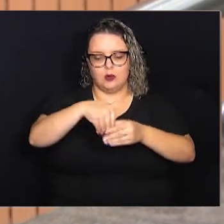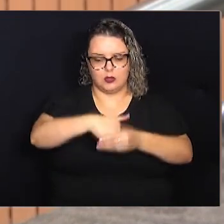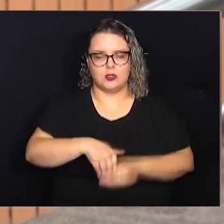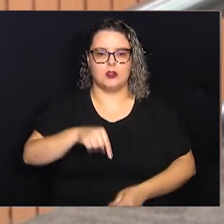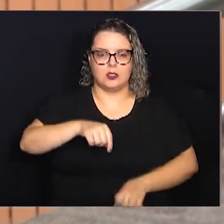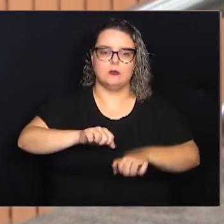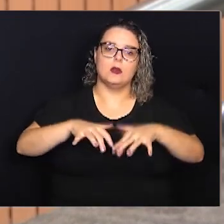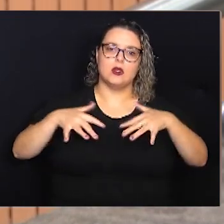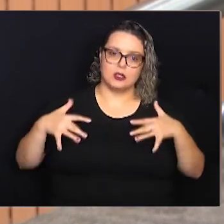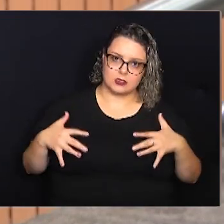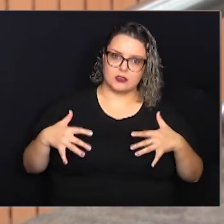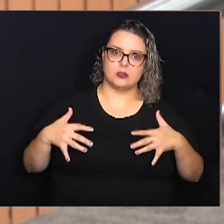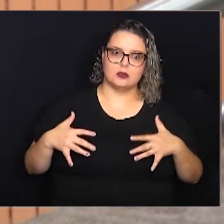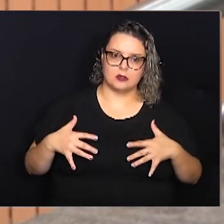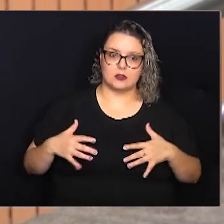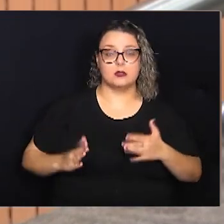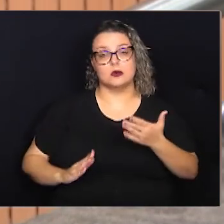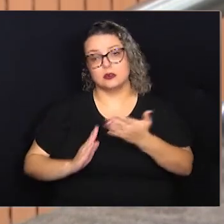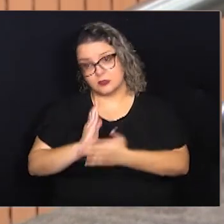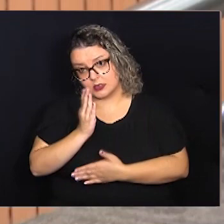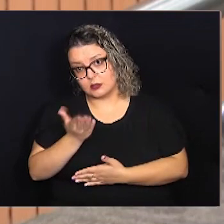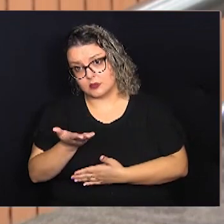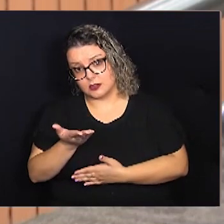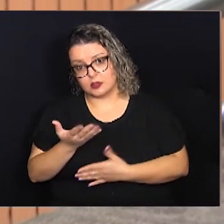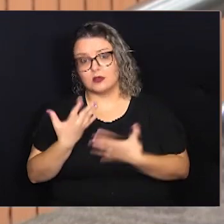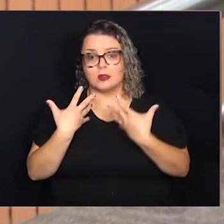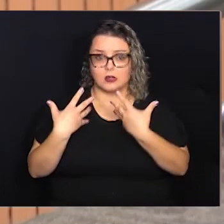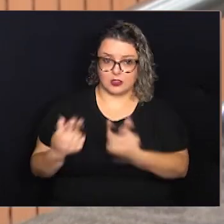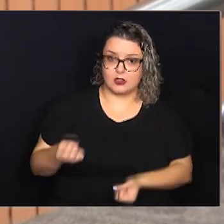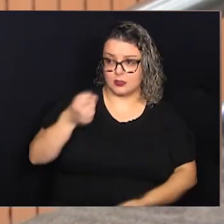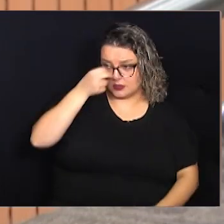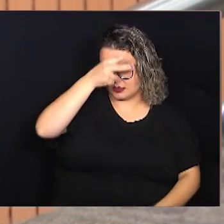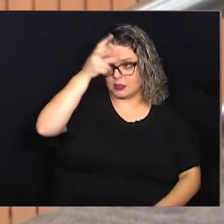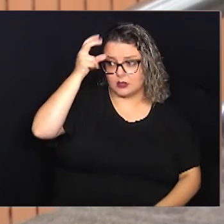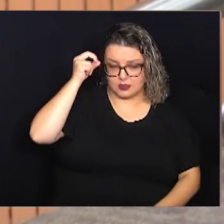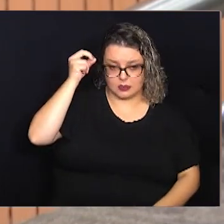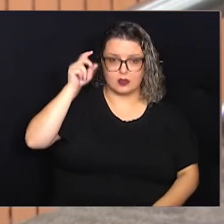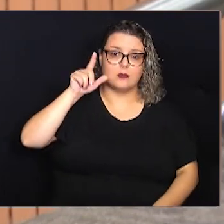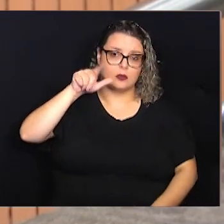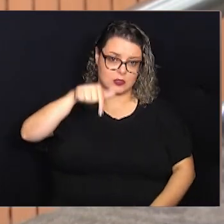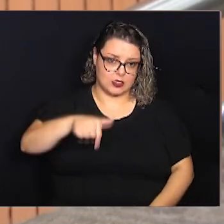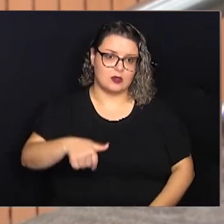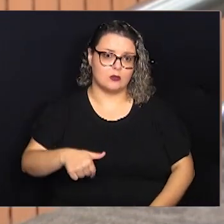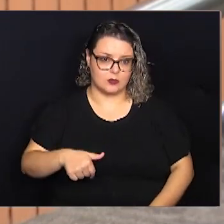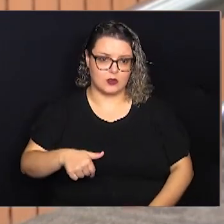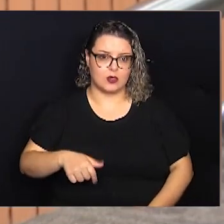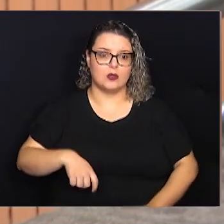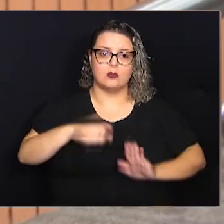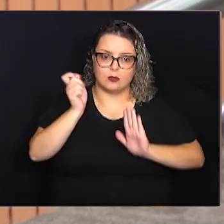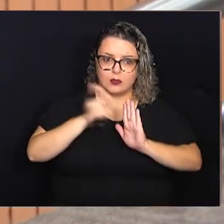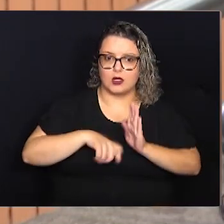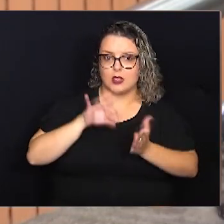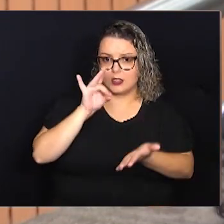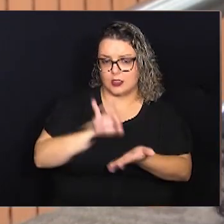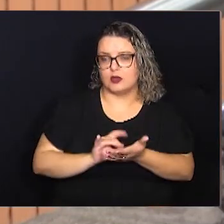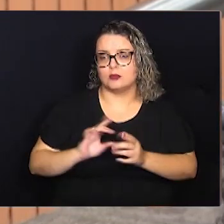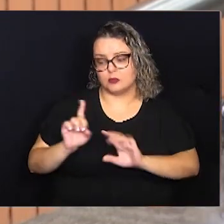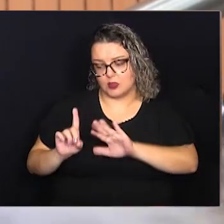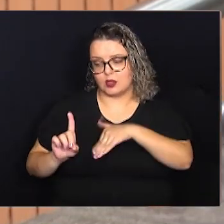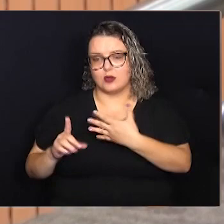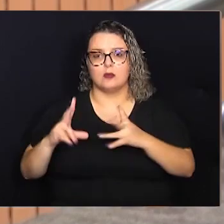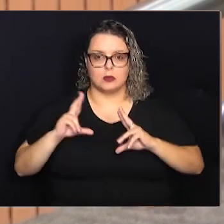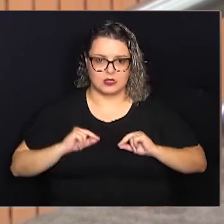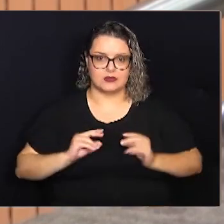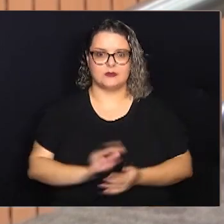ser votado aqui no plenário da Câmara, sendo aprovado, vai à sanção do prefeito para depois se tornar uma realidade,